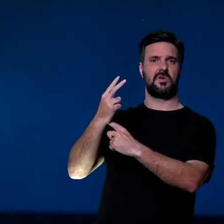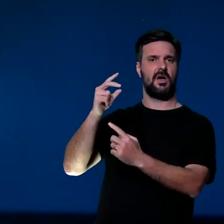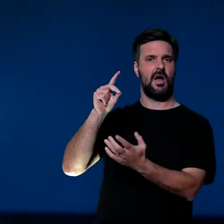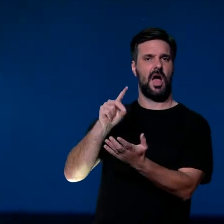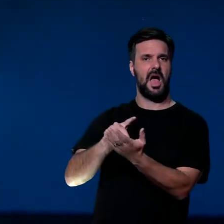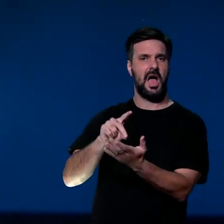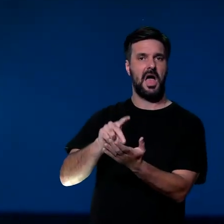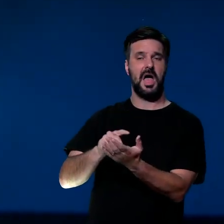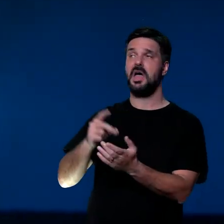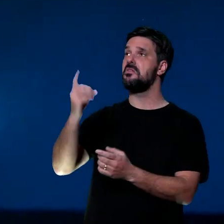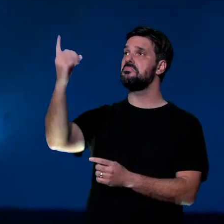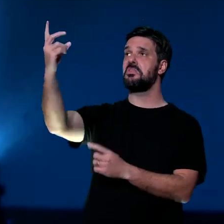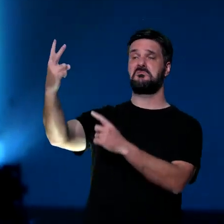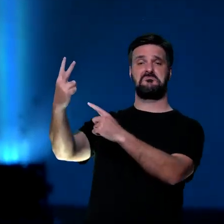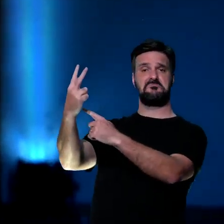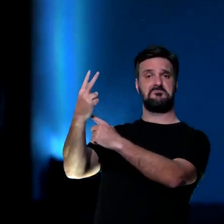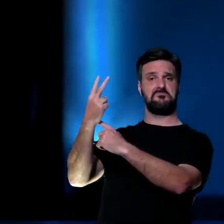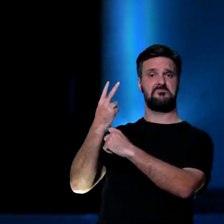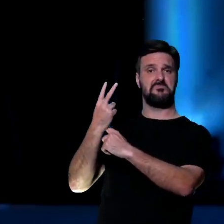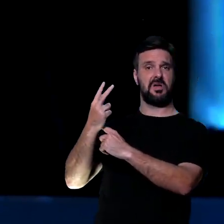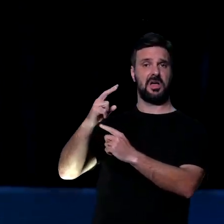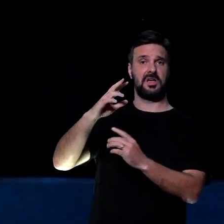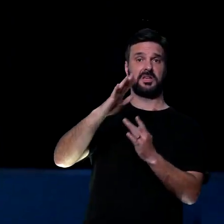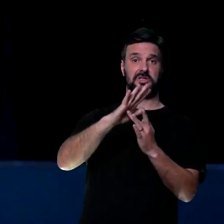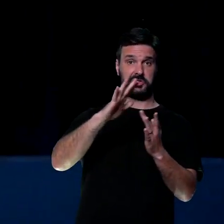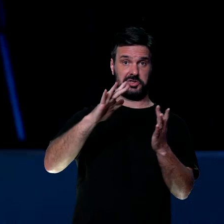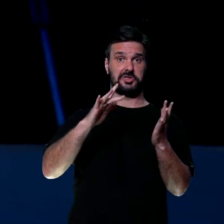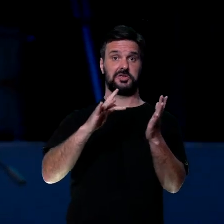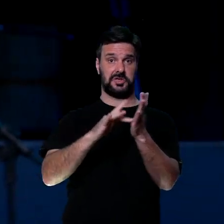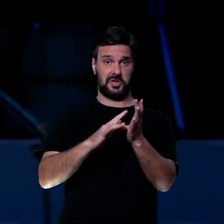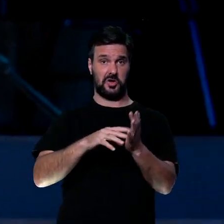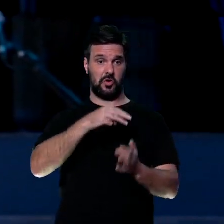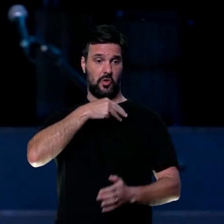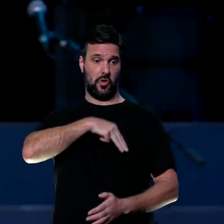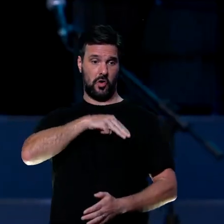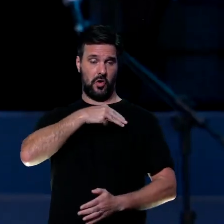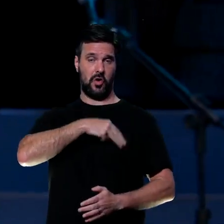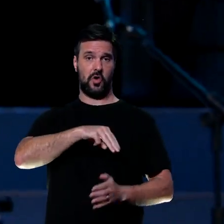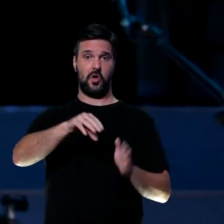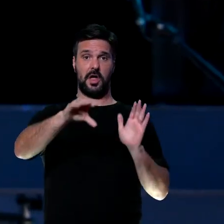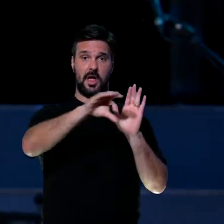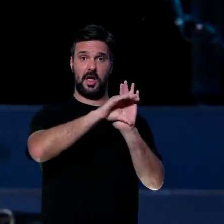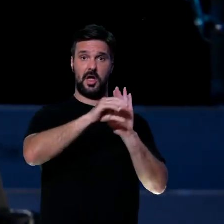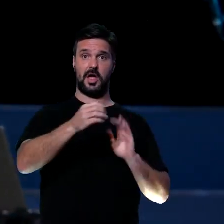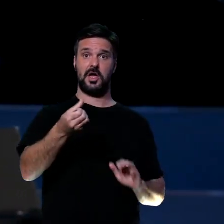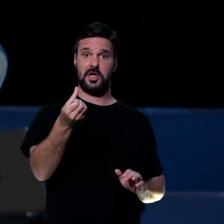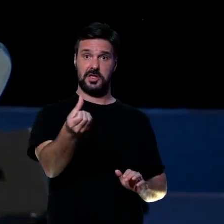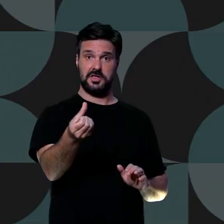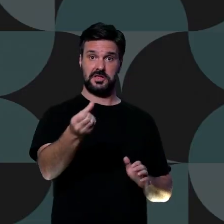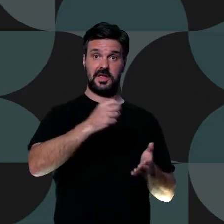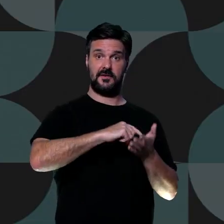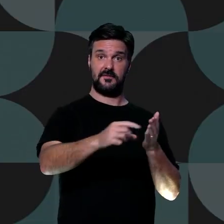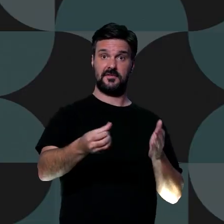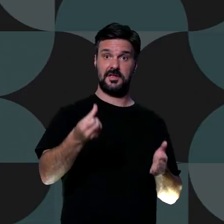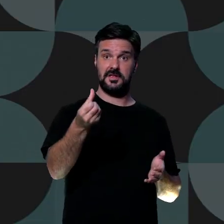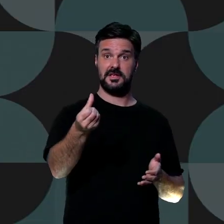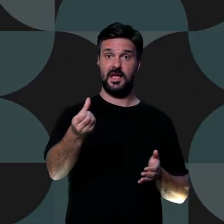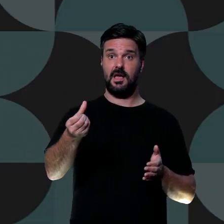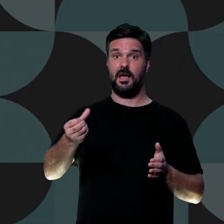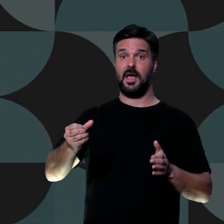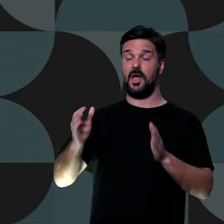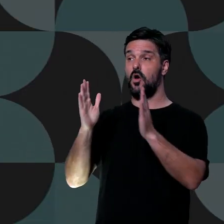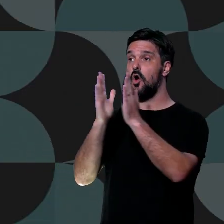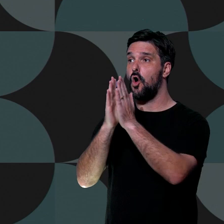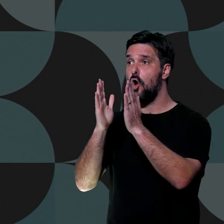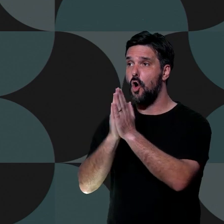Deus cuida. Jesus vai dizer em Mateus, capítulo 6, versículo 6, tão conhecido esse texto. Mas quando você orar, vá para o